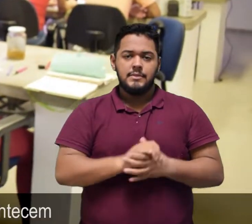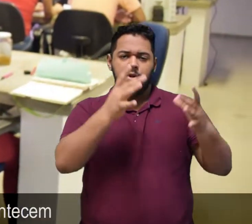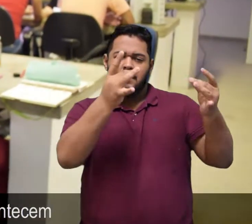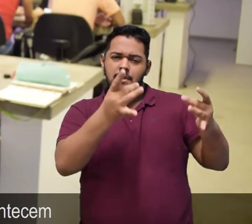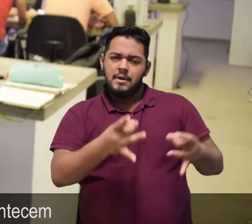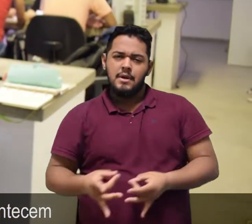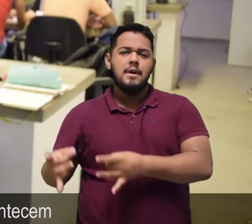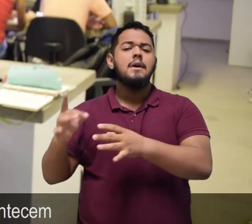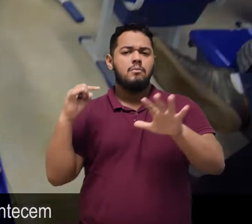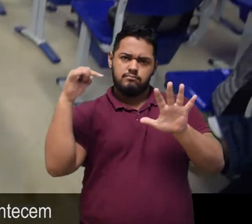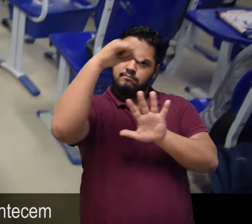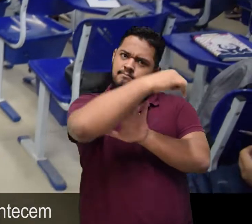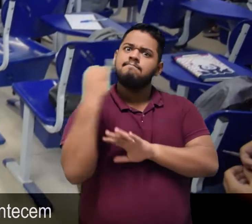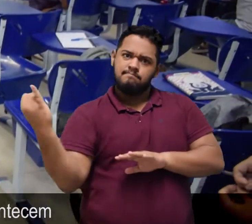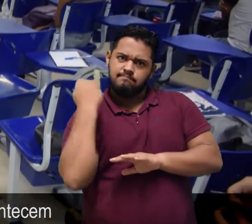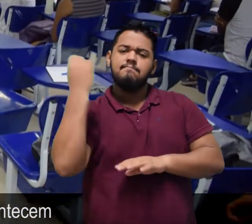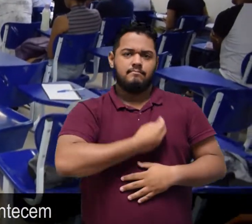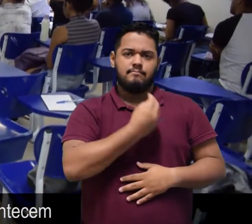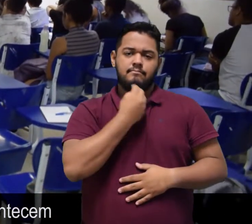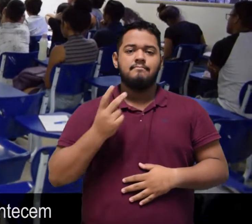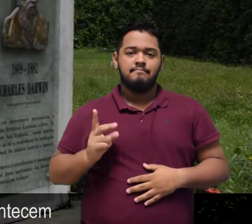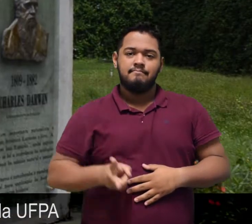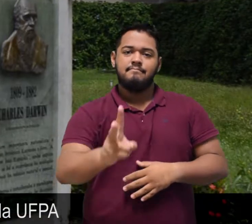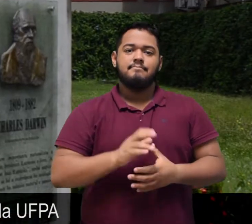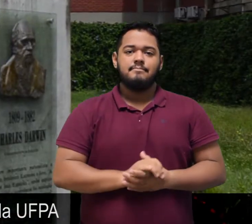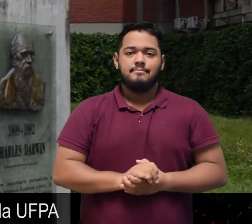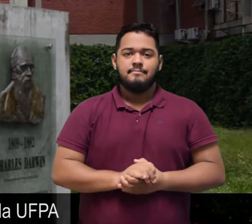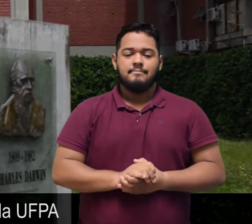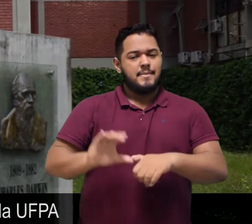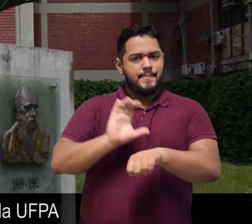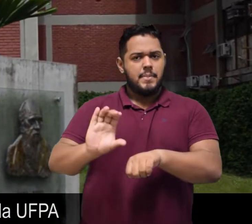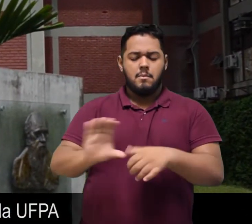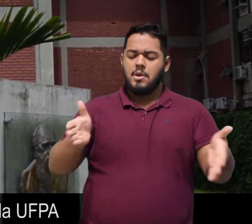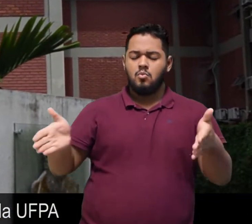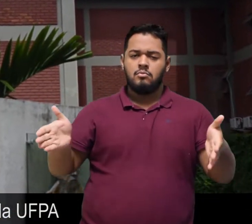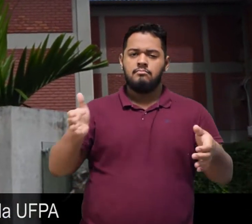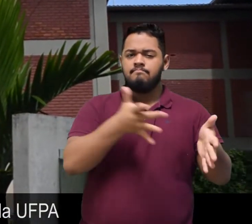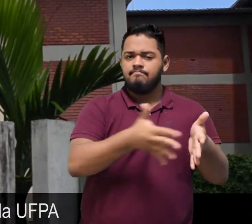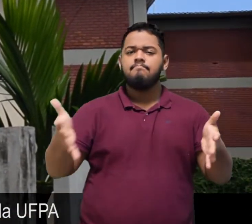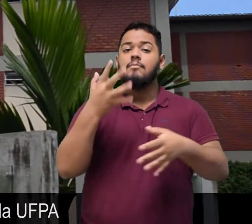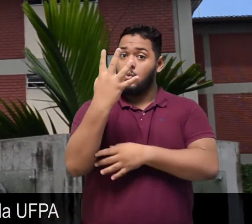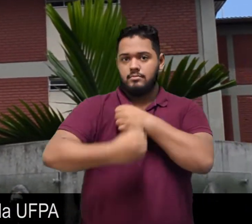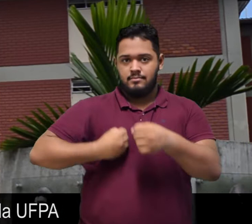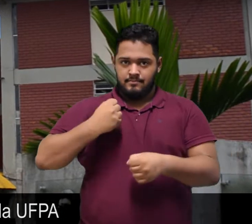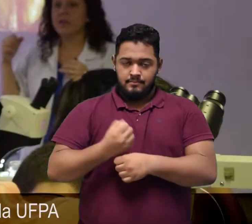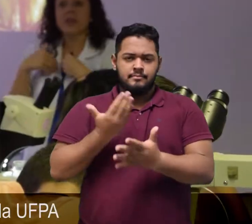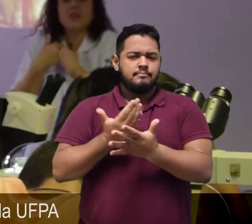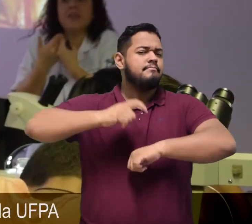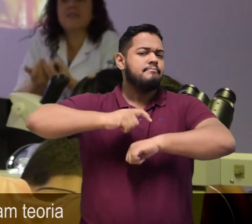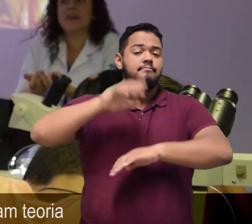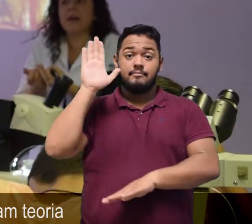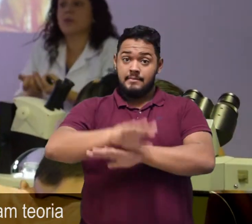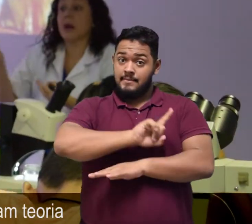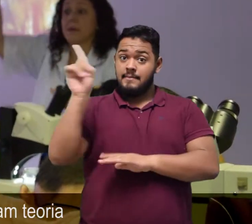O curso tem duração de quatro anos e as aulas acontecem à tarde na sede do Instituto de Ciências Biológicas da UFPA,